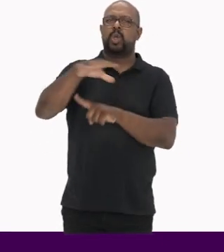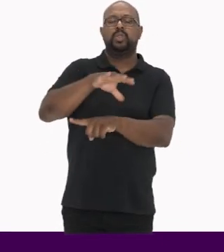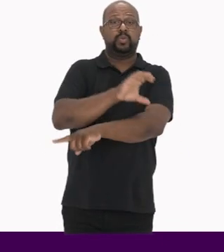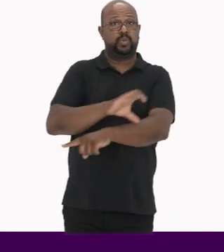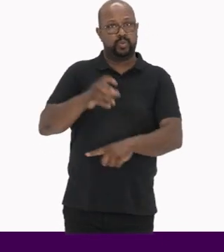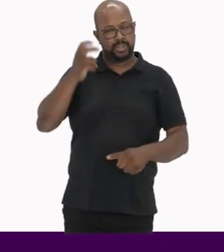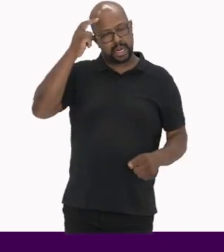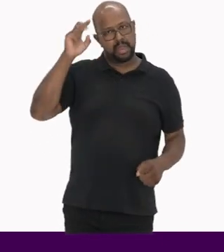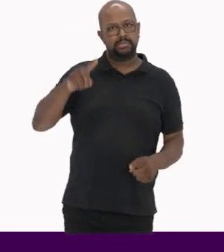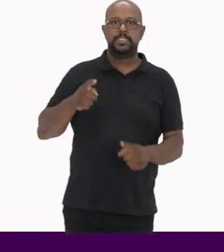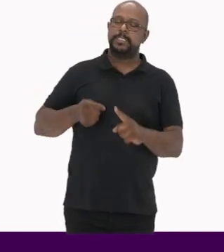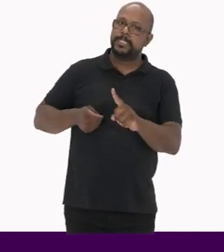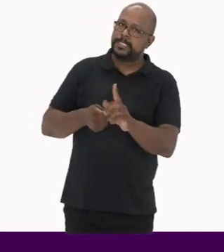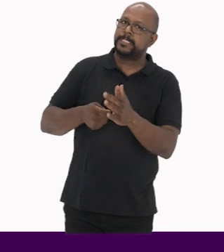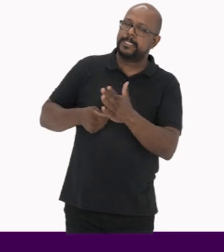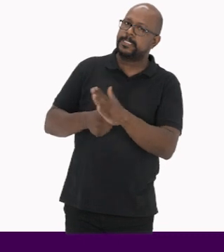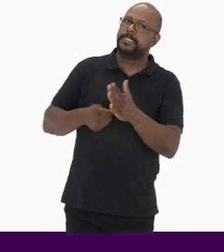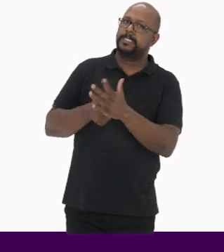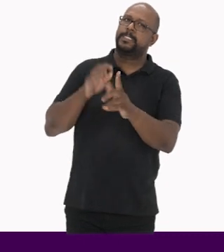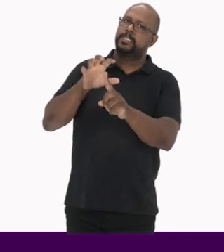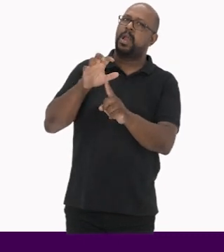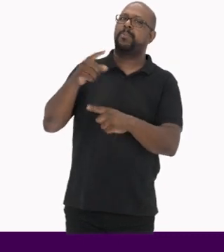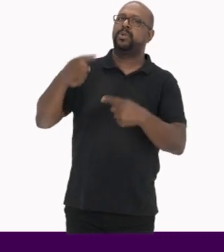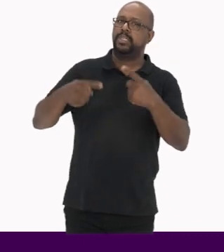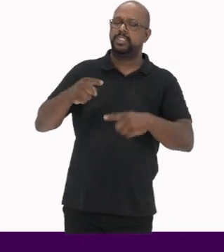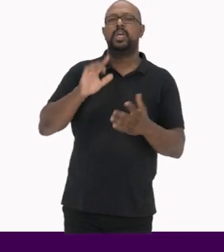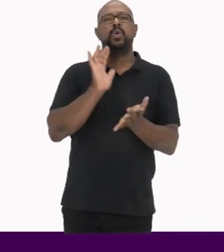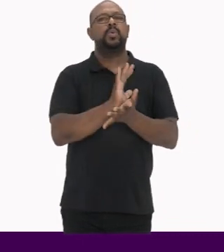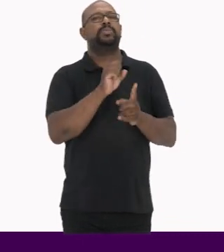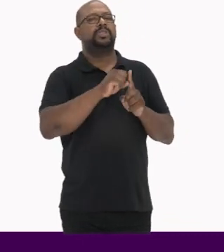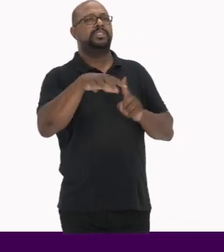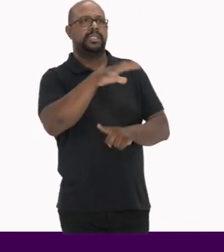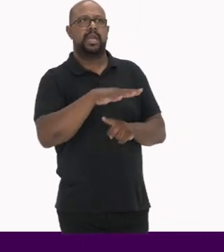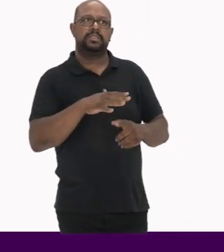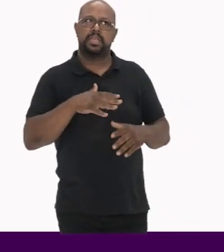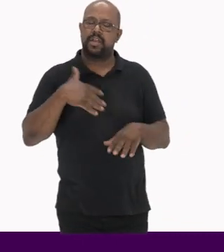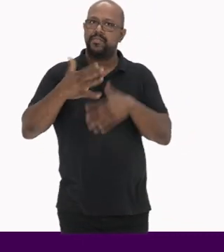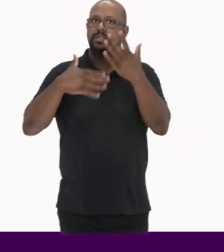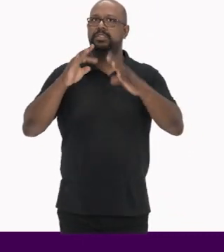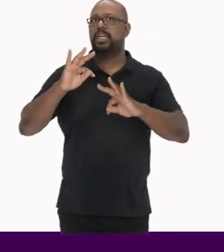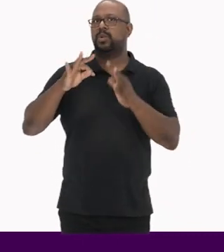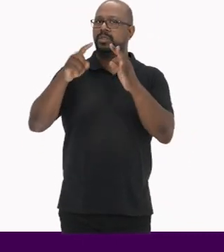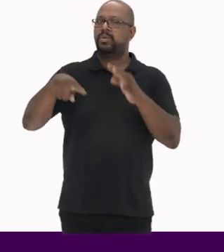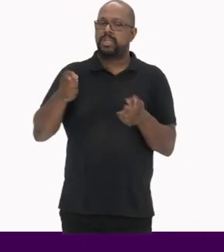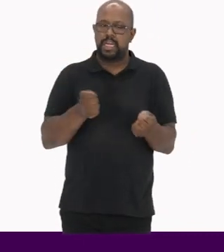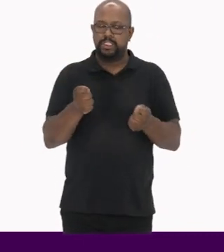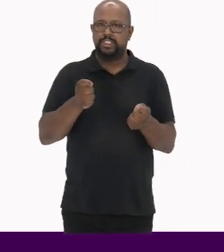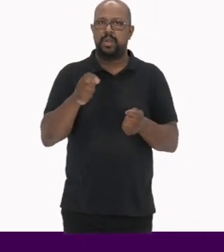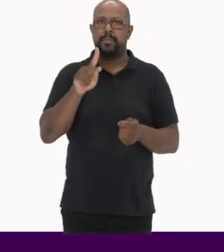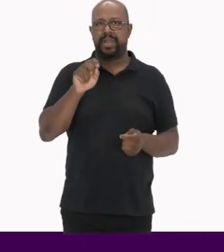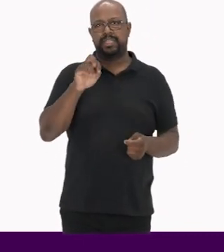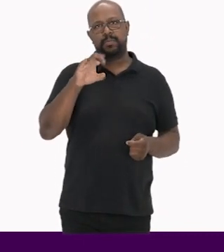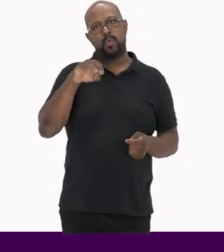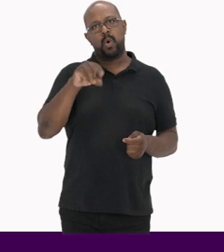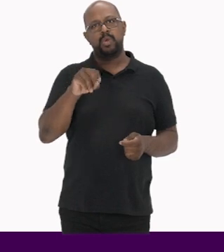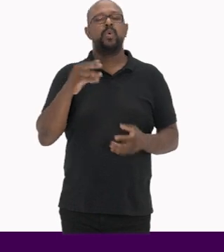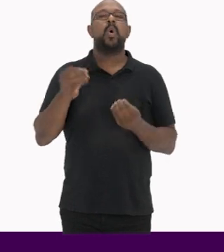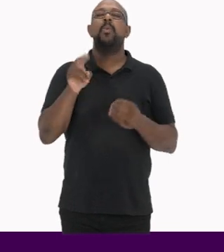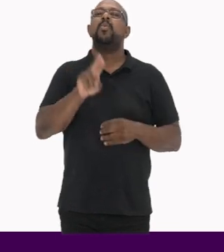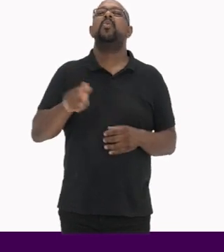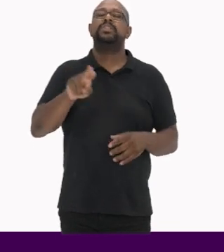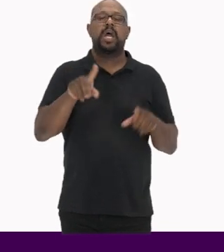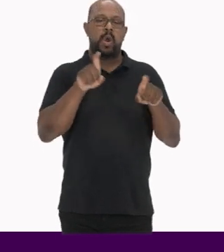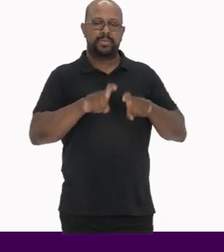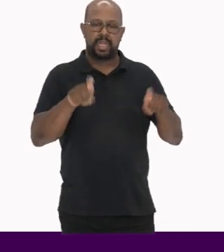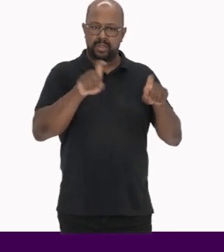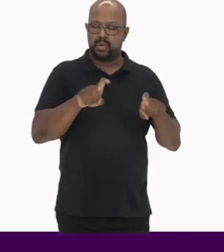Impulsionados pela pressão política de grupos sociais E pelos avanços tecnológicos na gestão do patrimônio Isso é, o uso